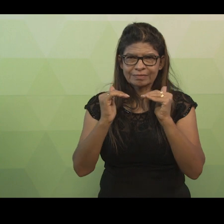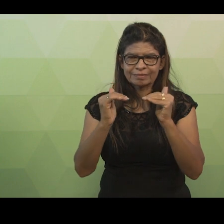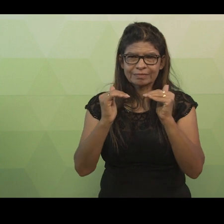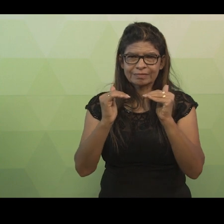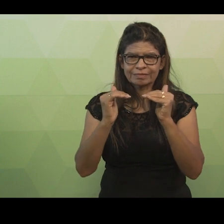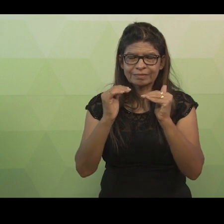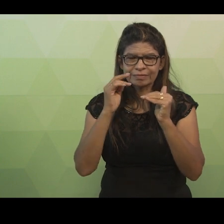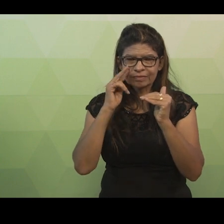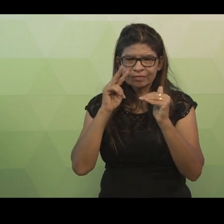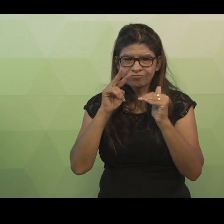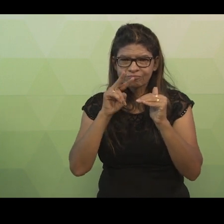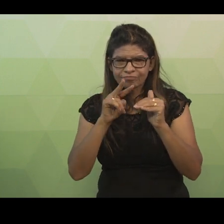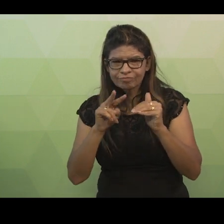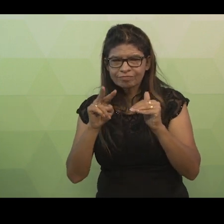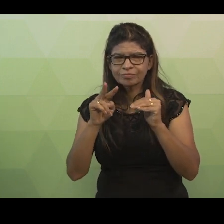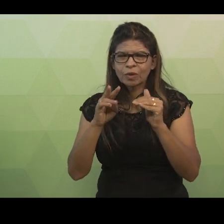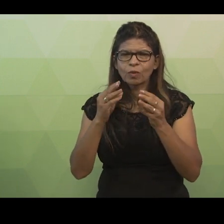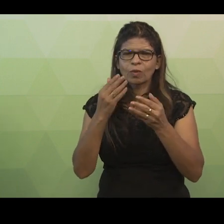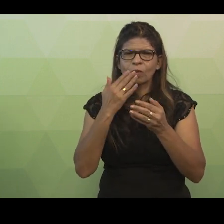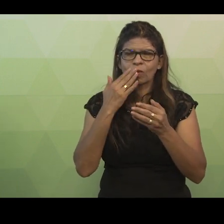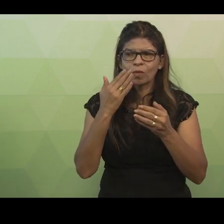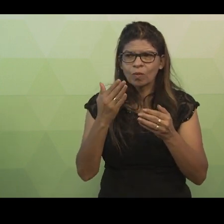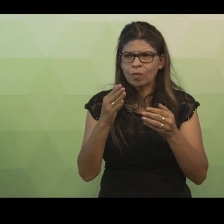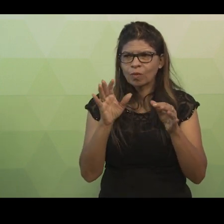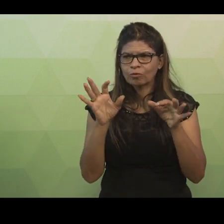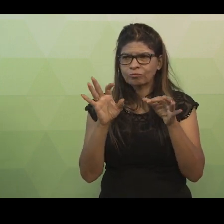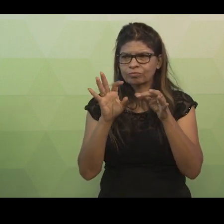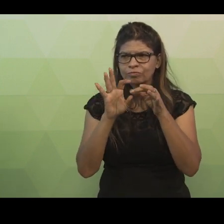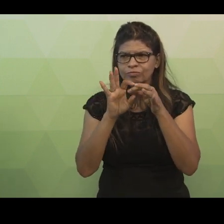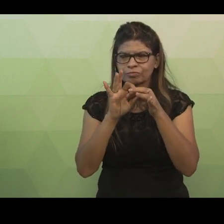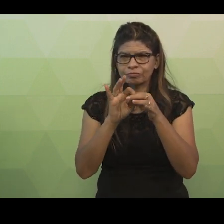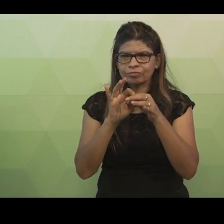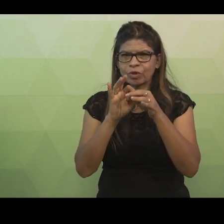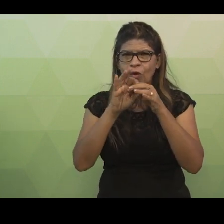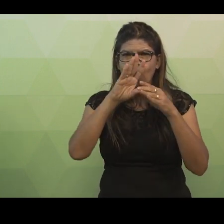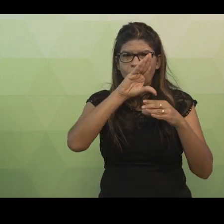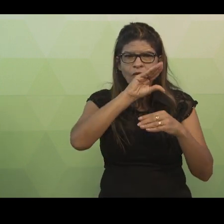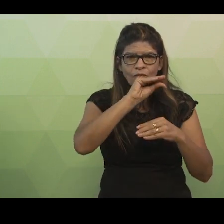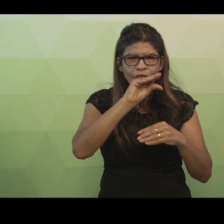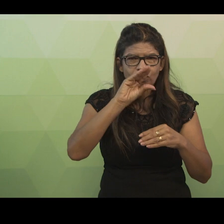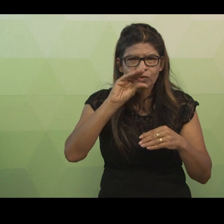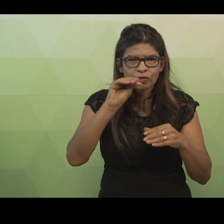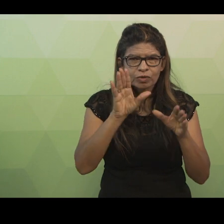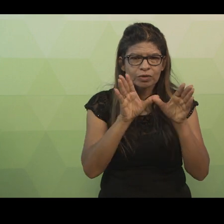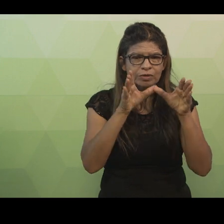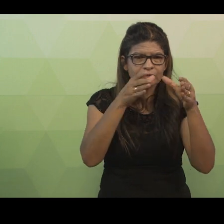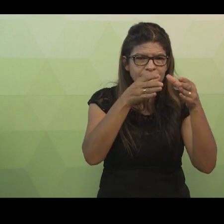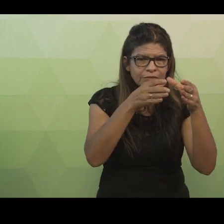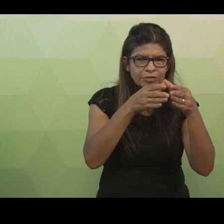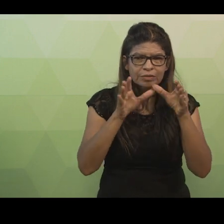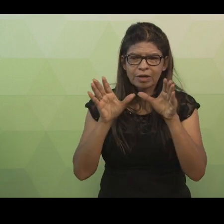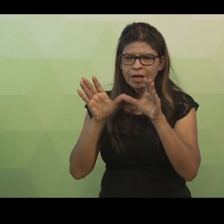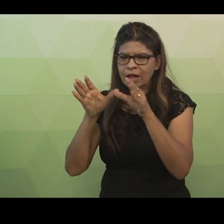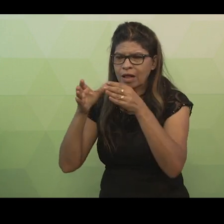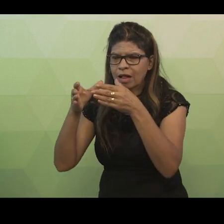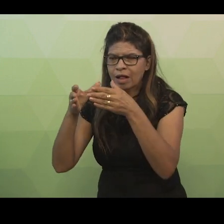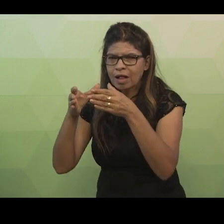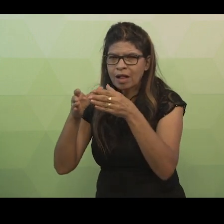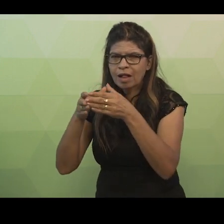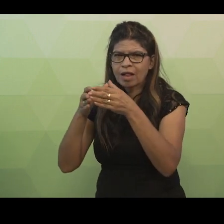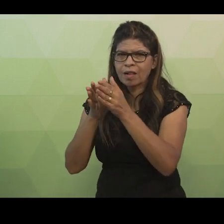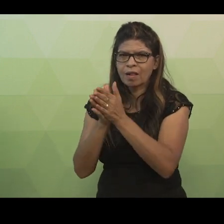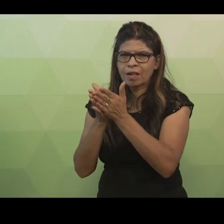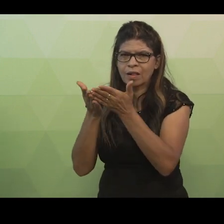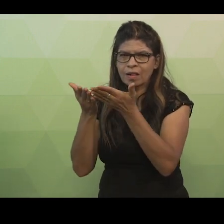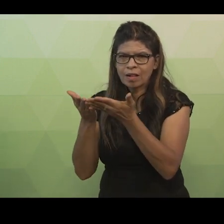operações vinculadas a ela. Tanto a classe funcionário como a classe livro possui as mesmas operações,